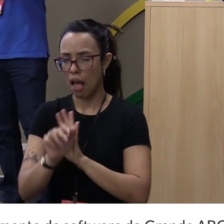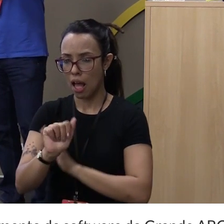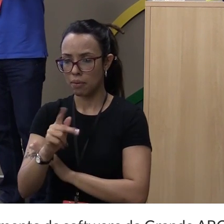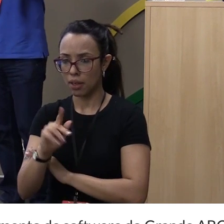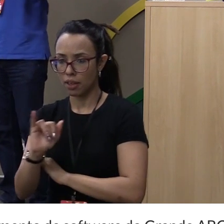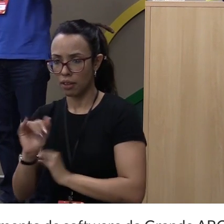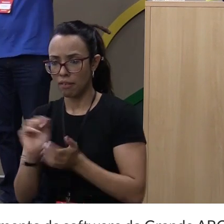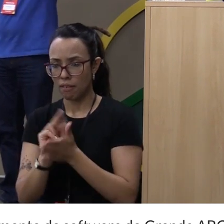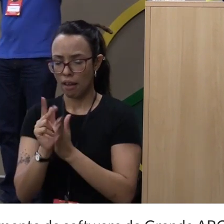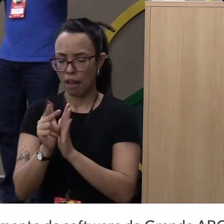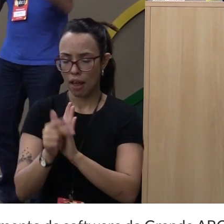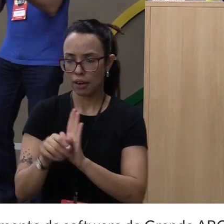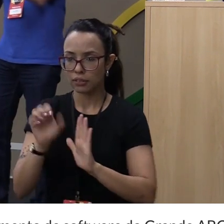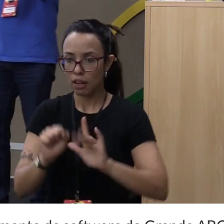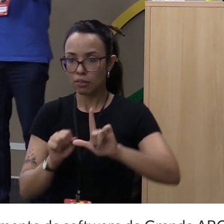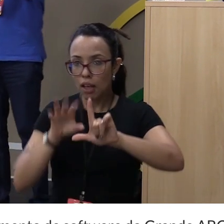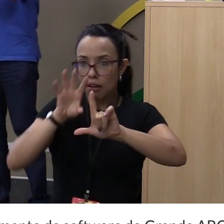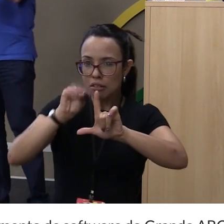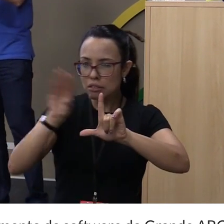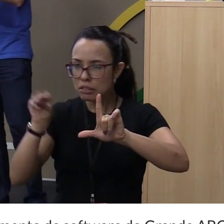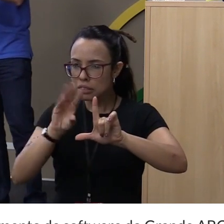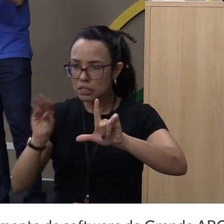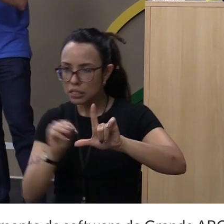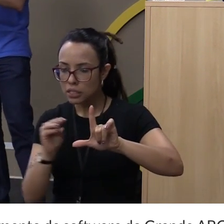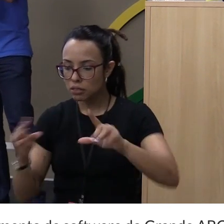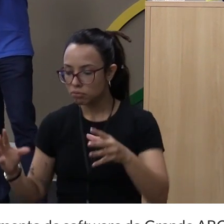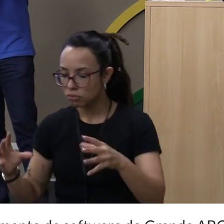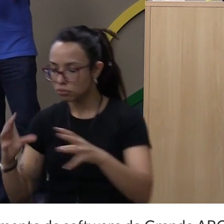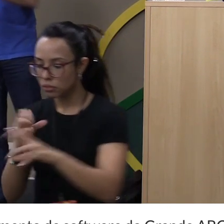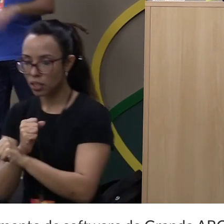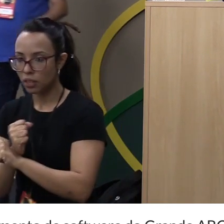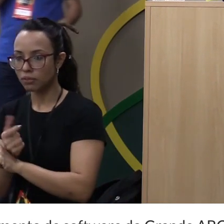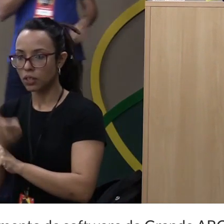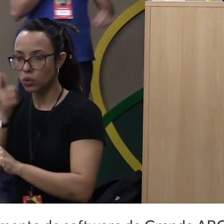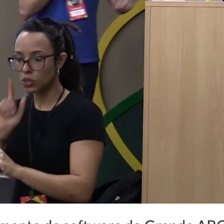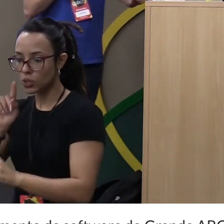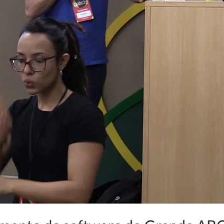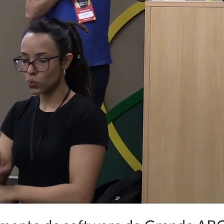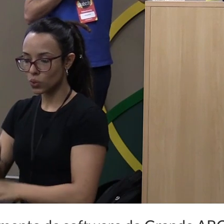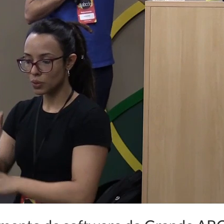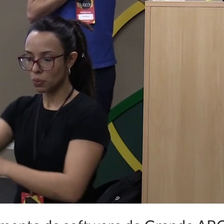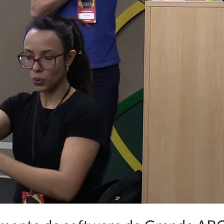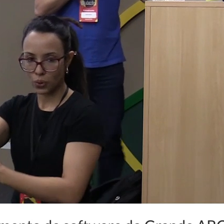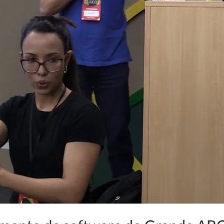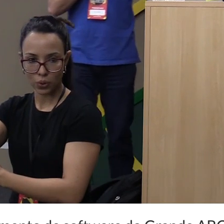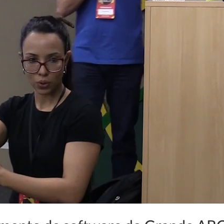informações de vários pontos de juntar tudo e consolidar para você poder utilizar depois.